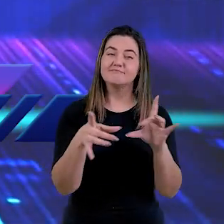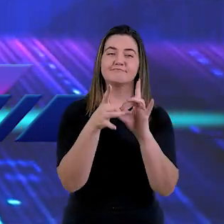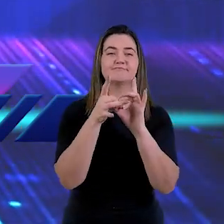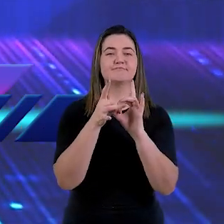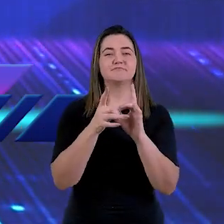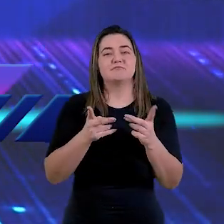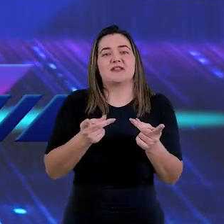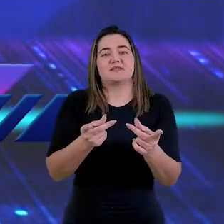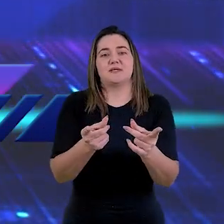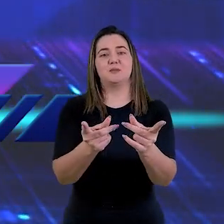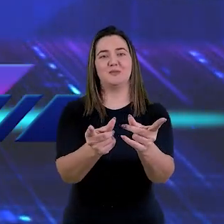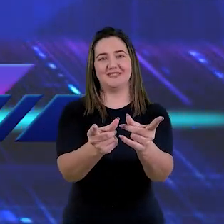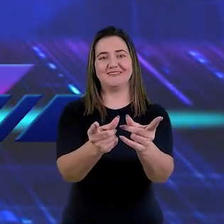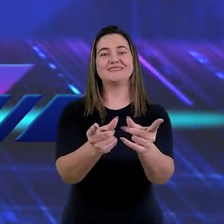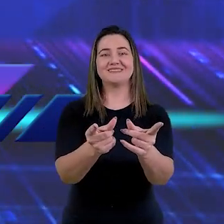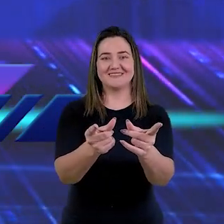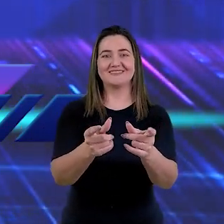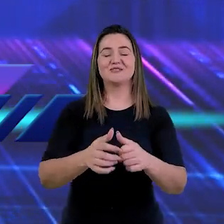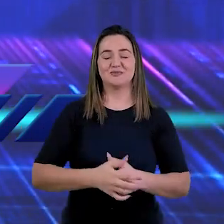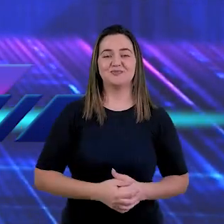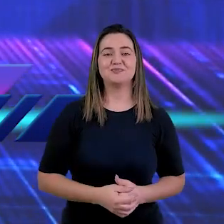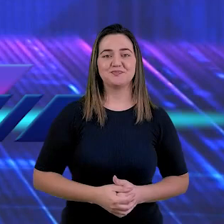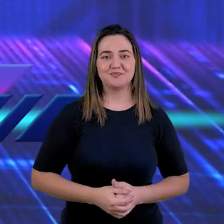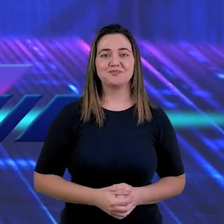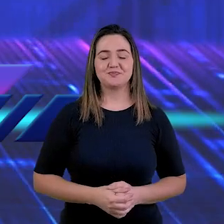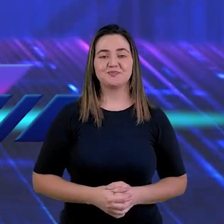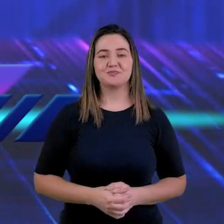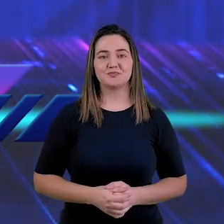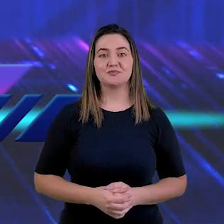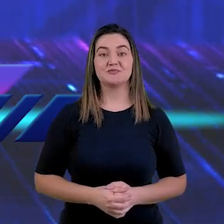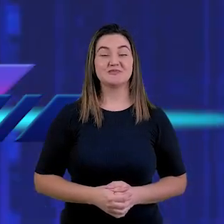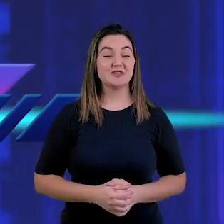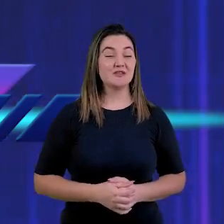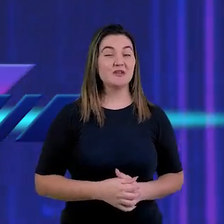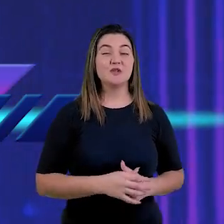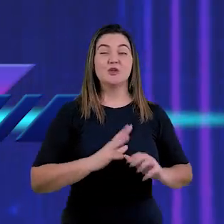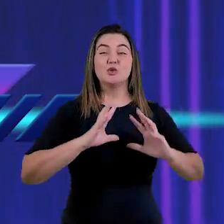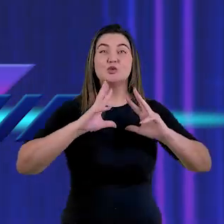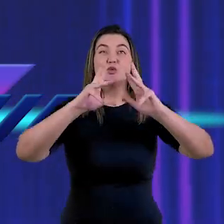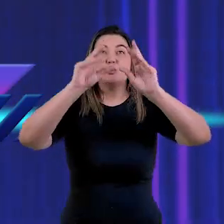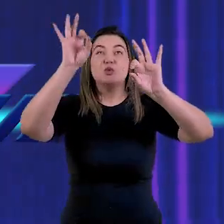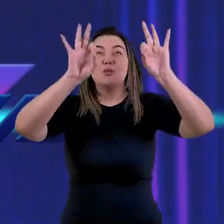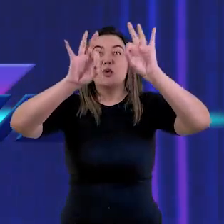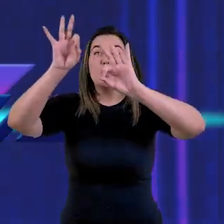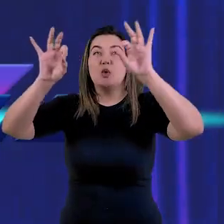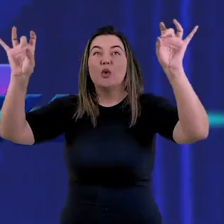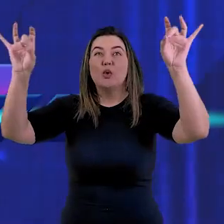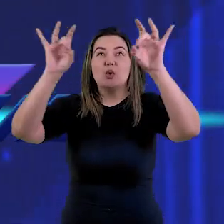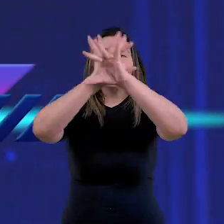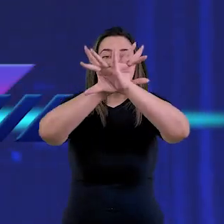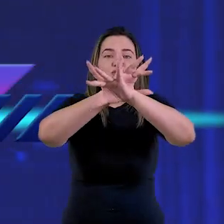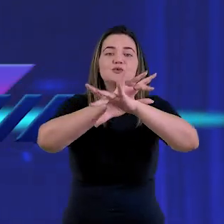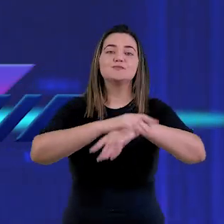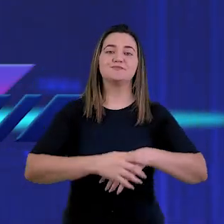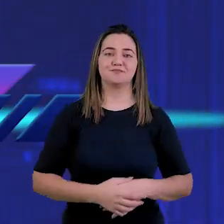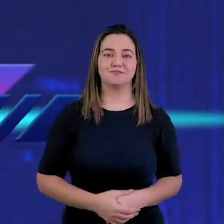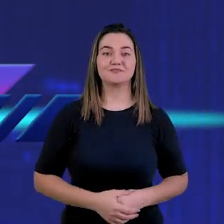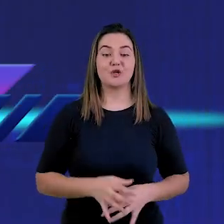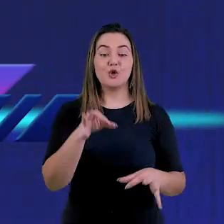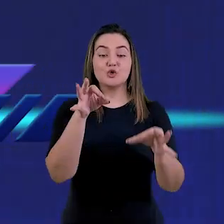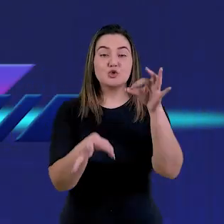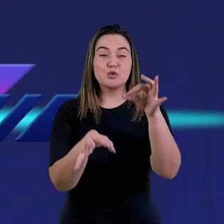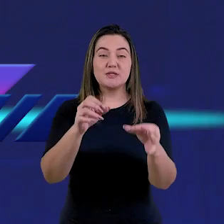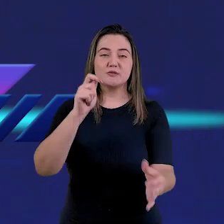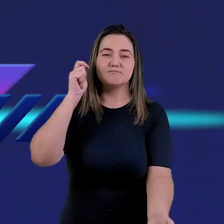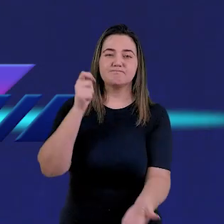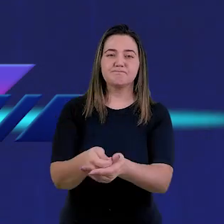junto com a sua noiva, o seu povo. Depois de tudo preparado e pronto, o